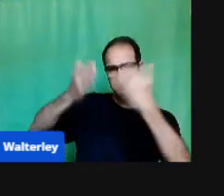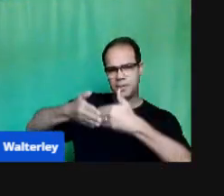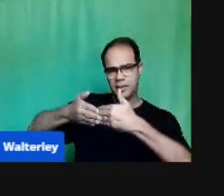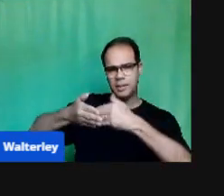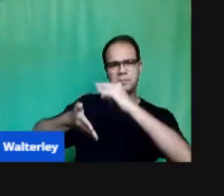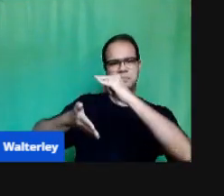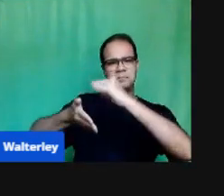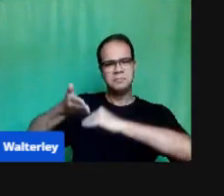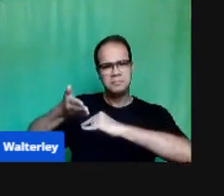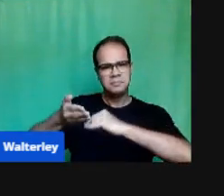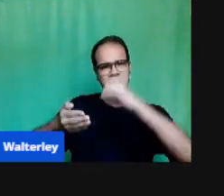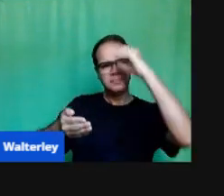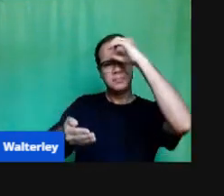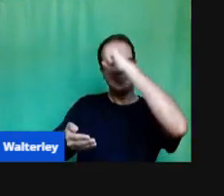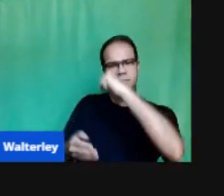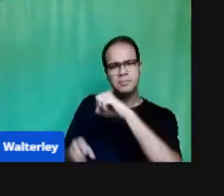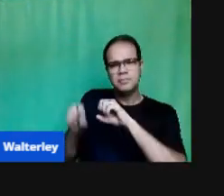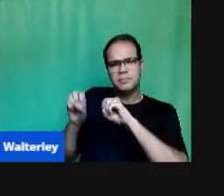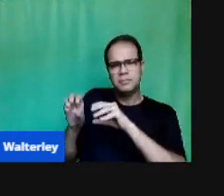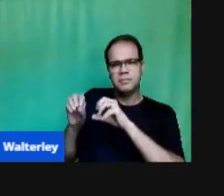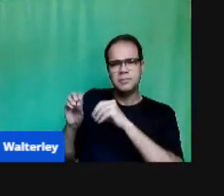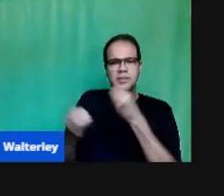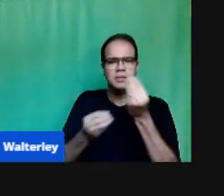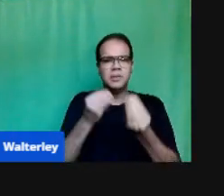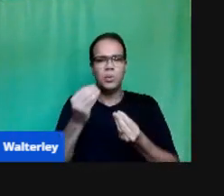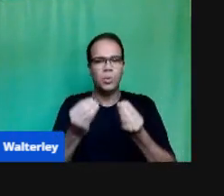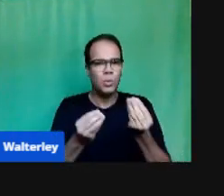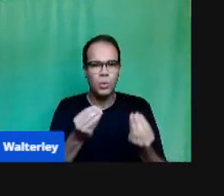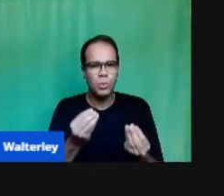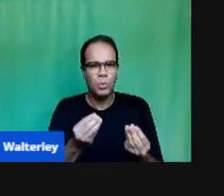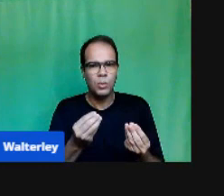convidado E o nosso encerramento